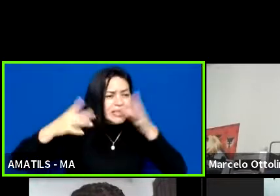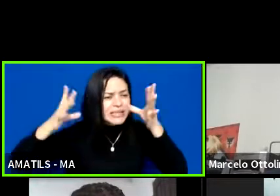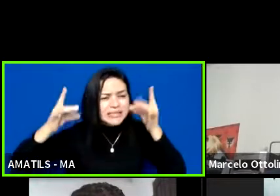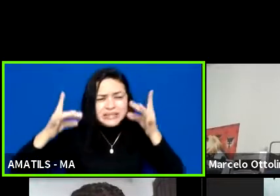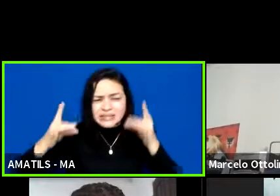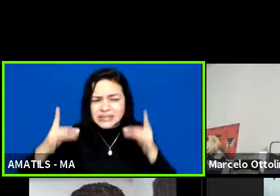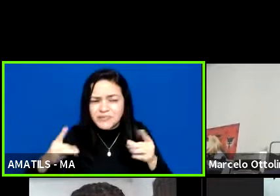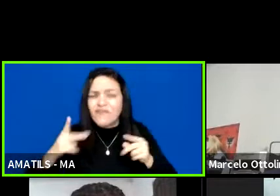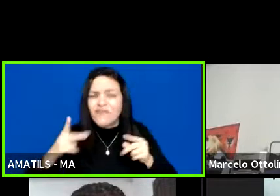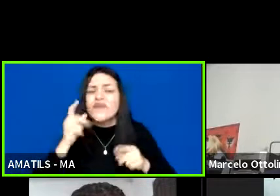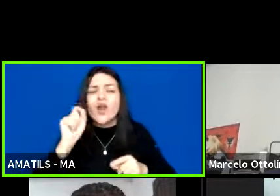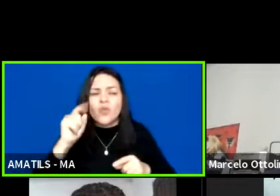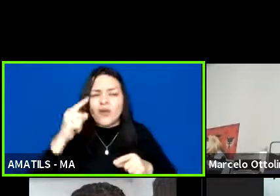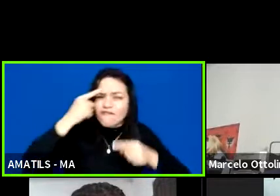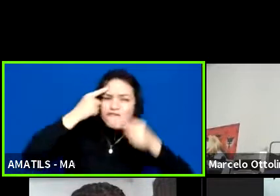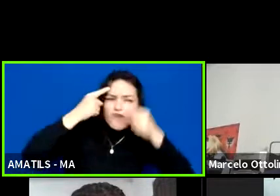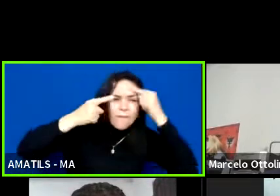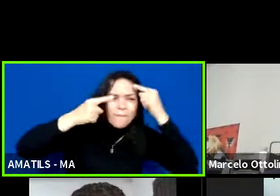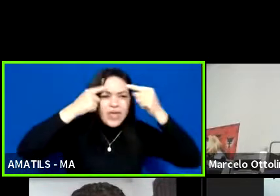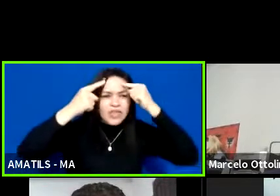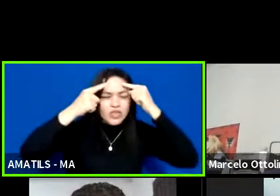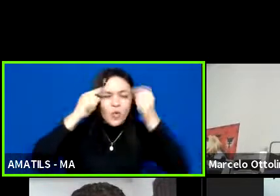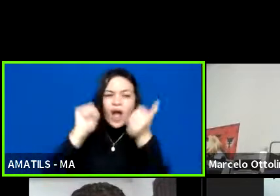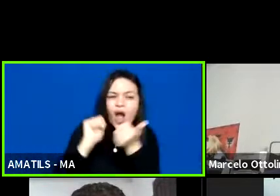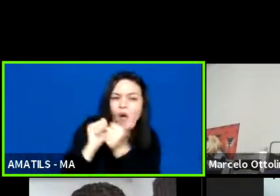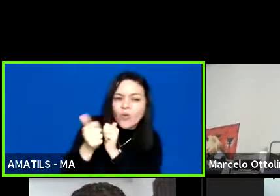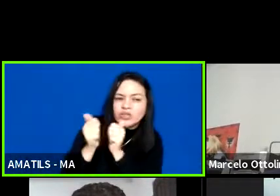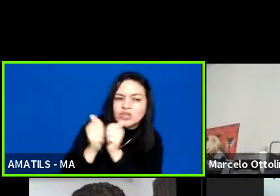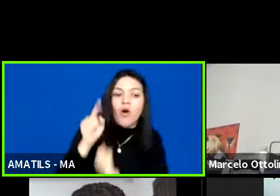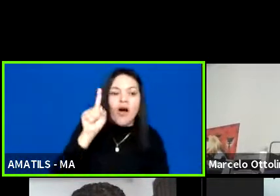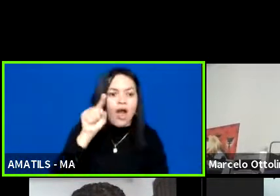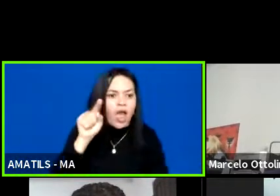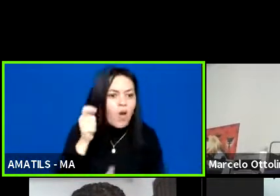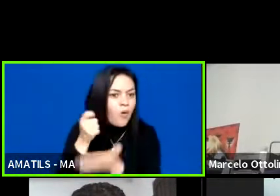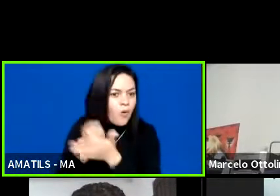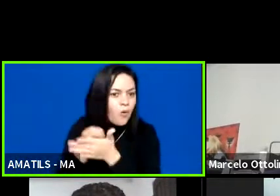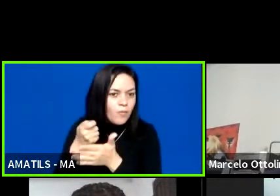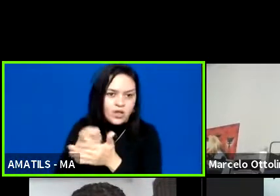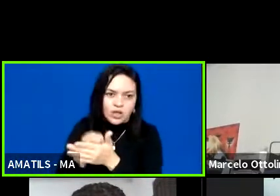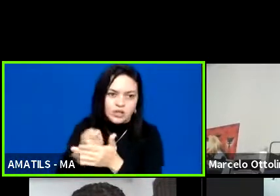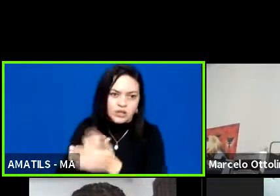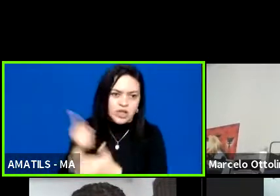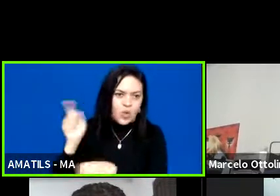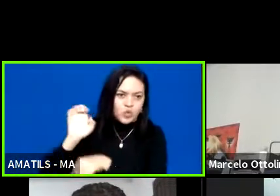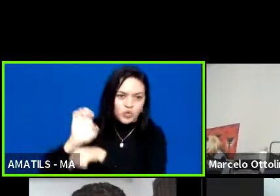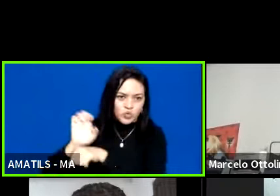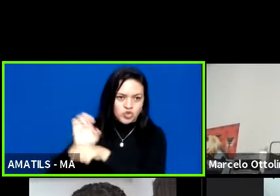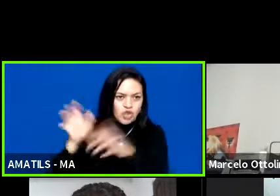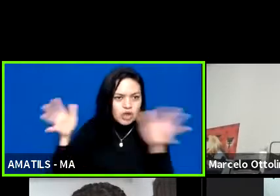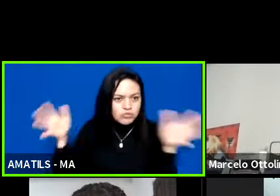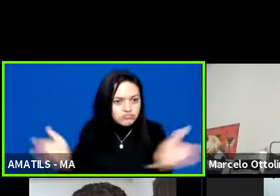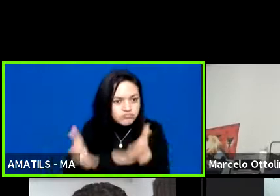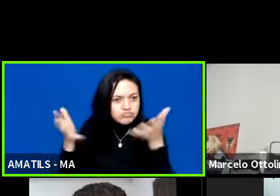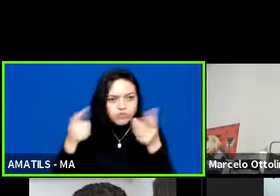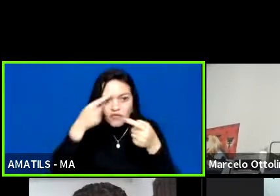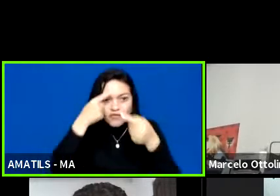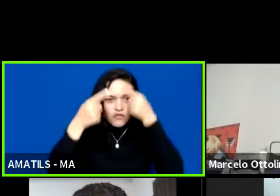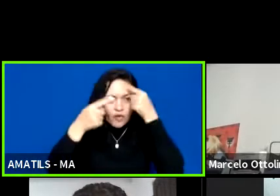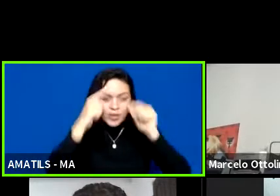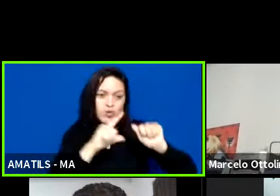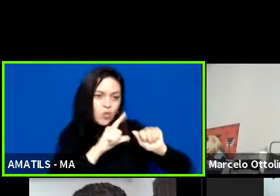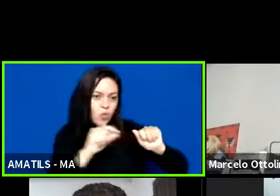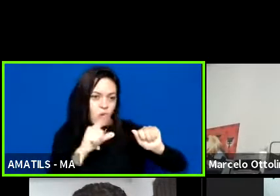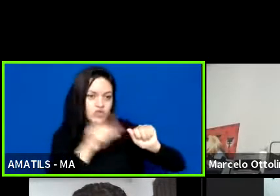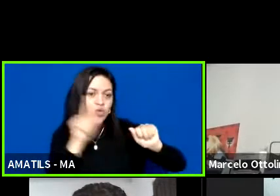do fomento ao esporte. Então, é obrigação do estado dar esse fomento. Diz assim o artigo. É dever do estado fomentar